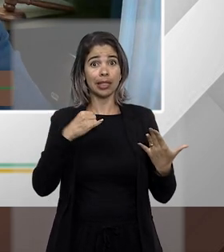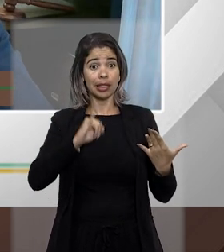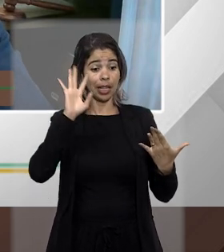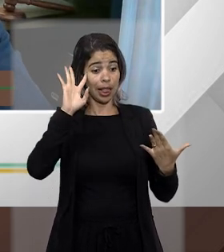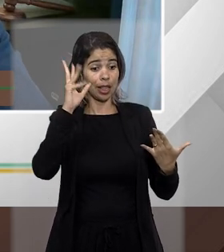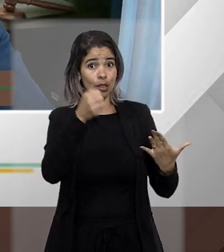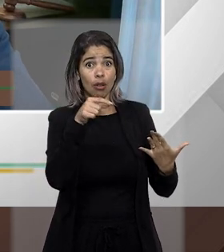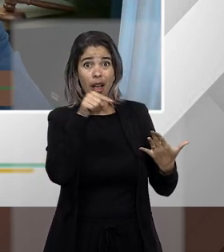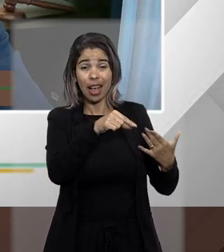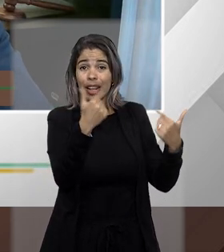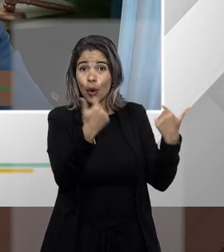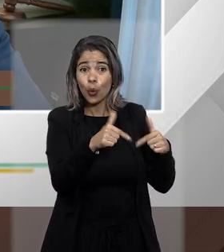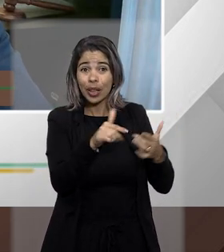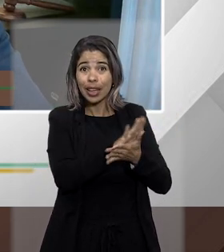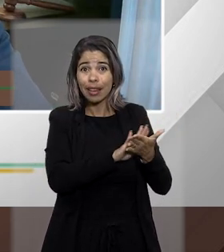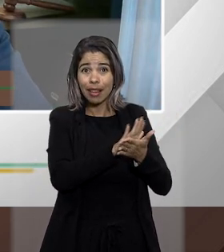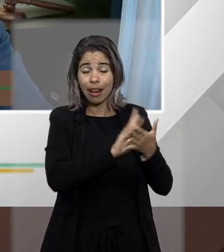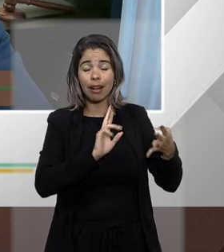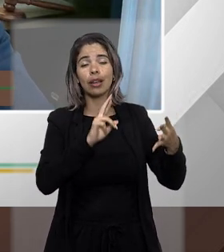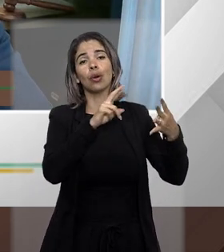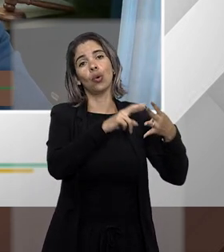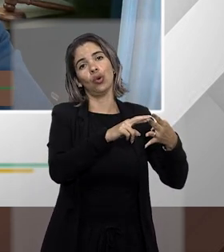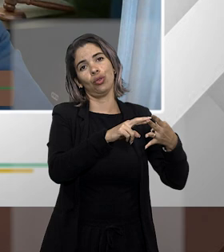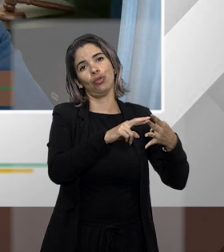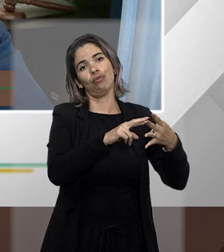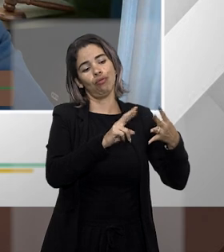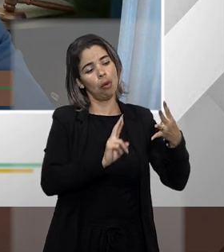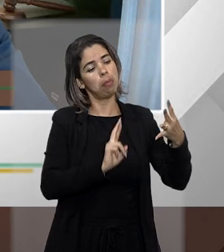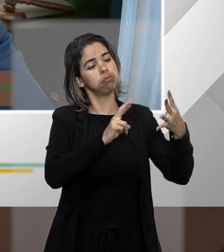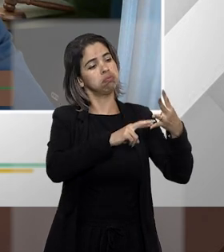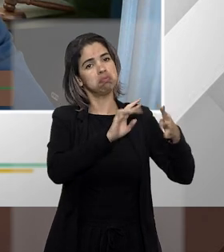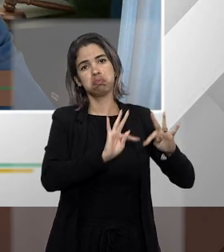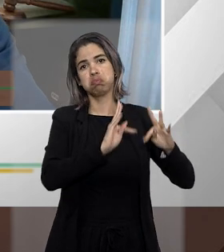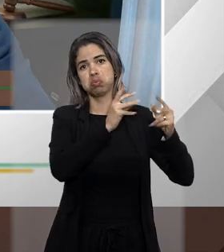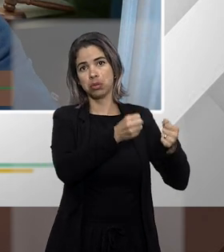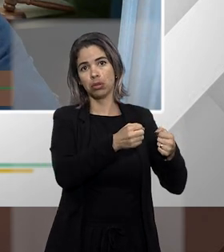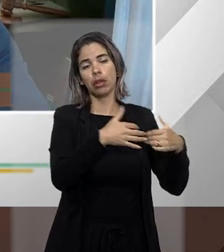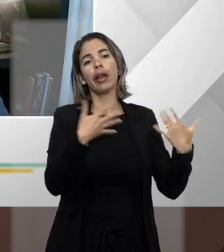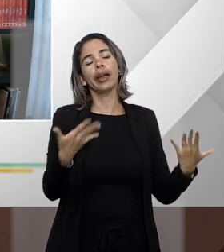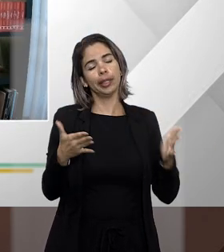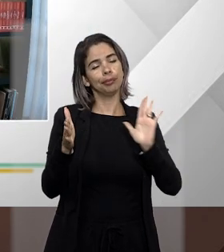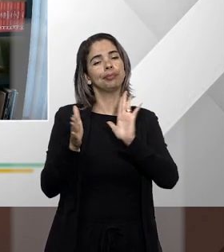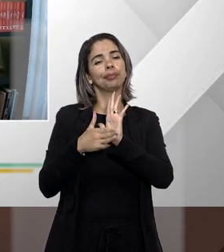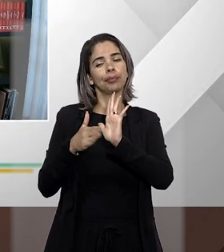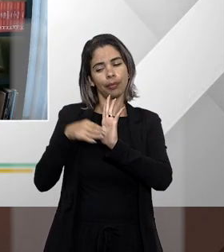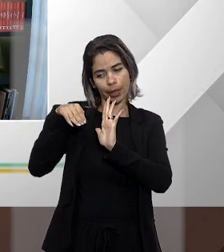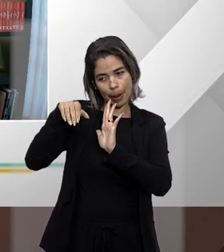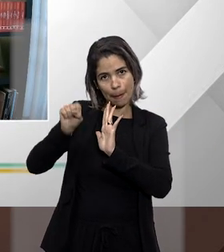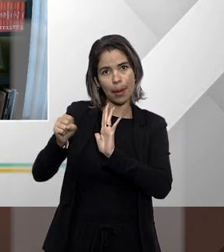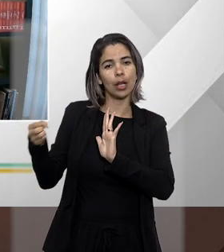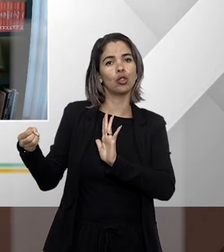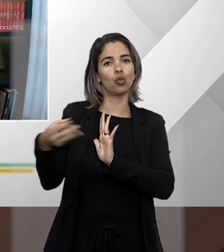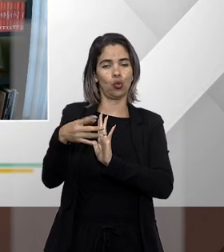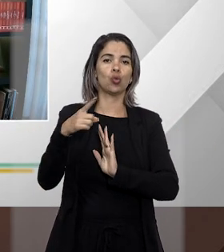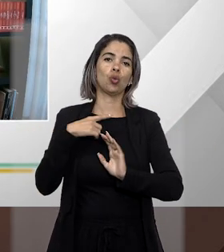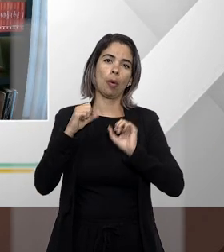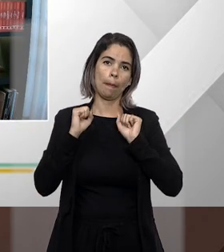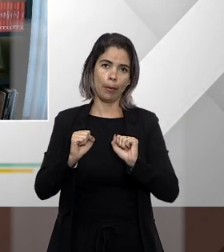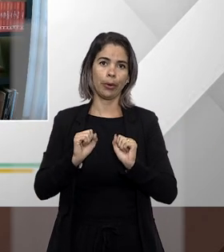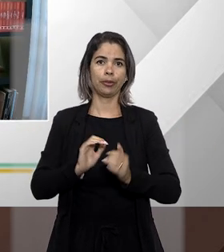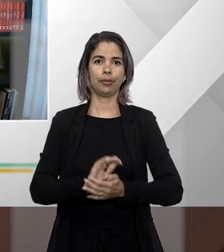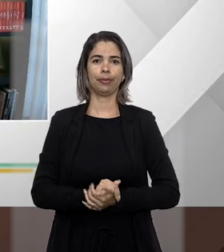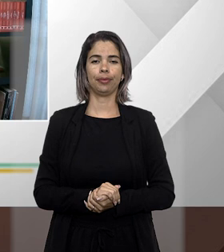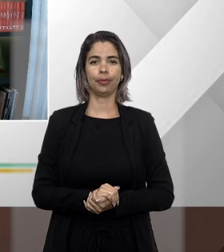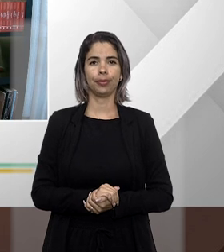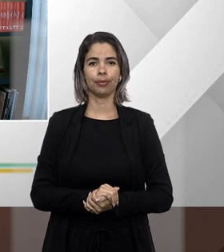sim poderia se propor esse mandado de segurança professor Diego às vezes